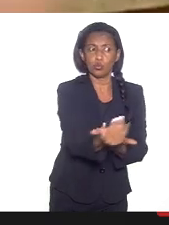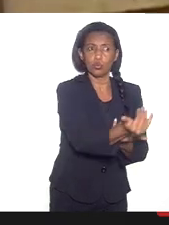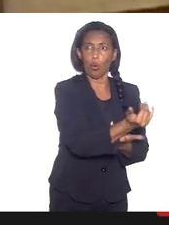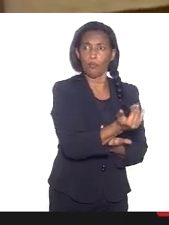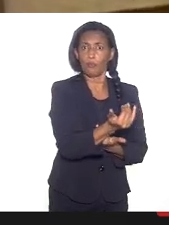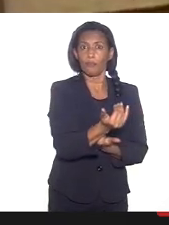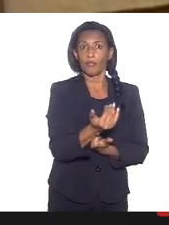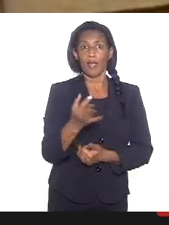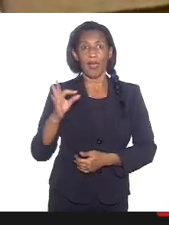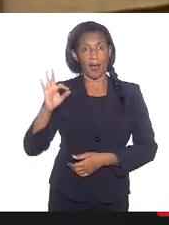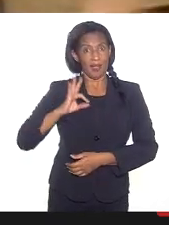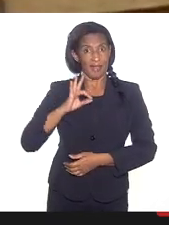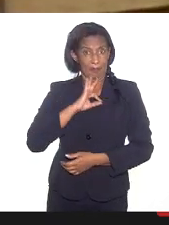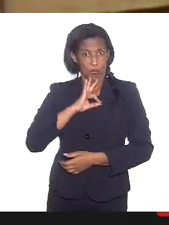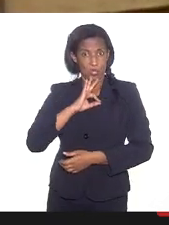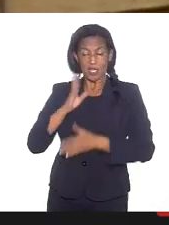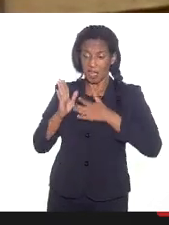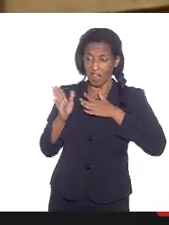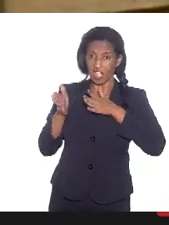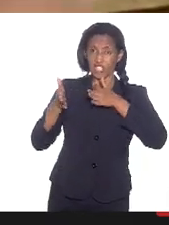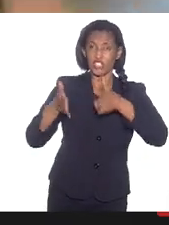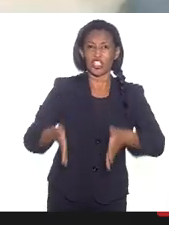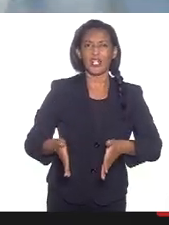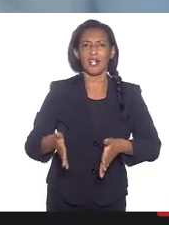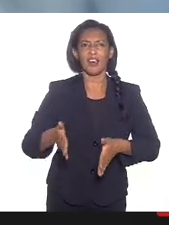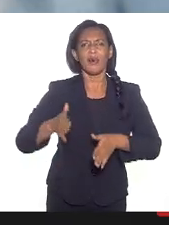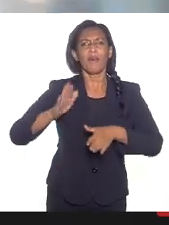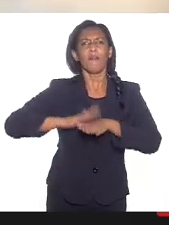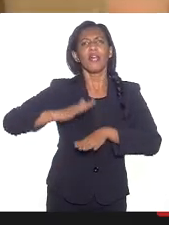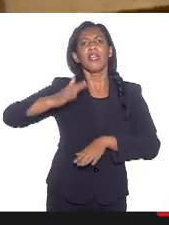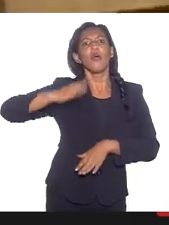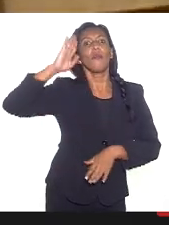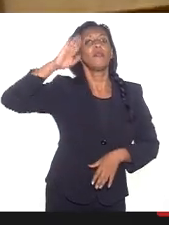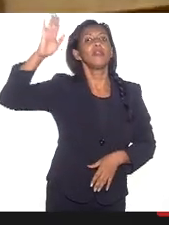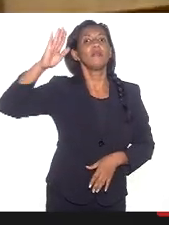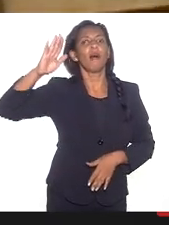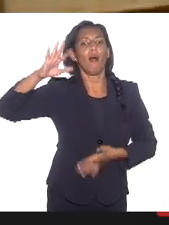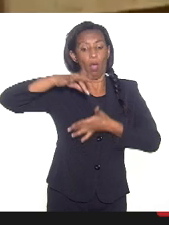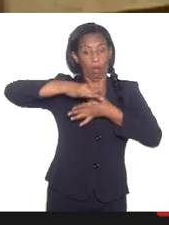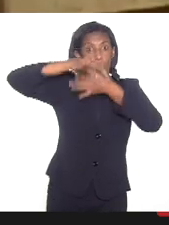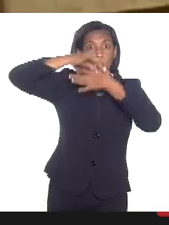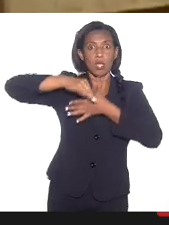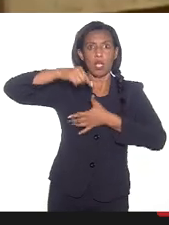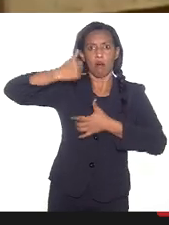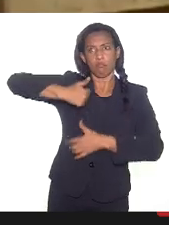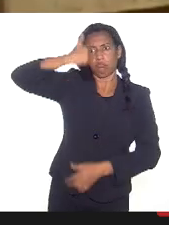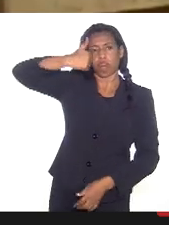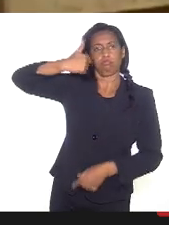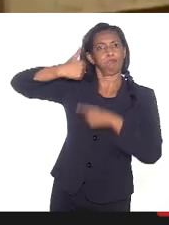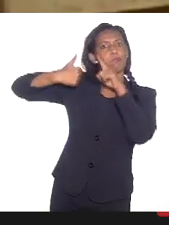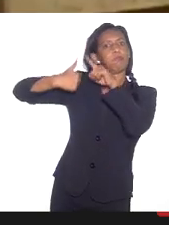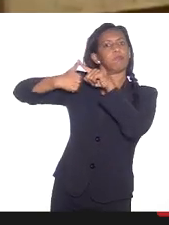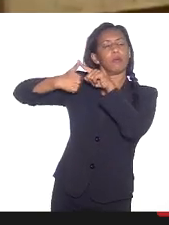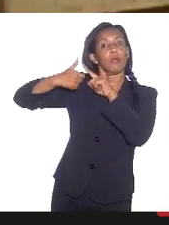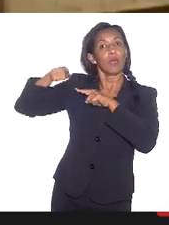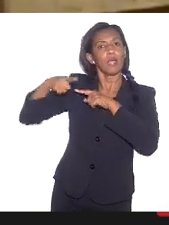o grande mal ali é o chefe do tráfico, o pessoal que está lá no topo. O sujeito que estimula os seus